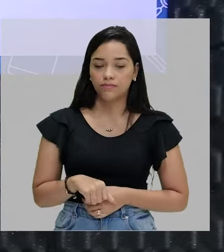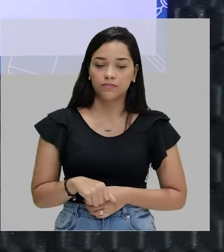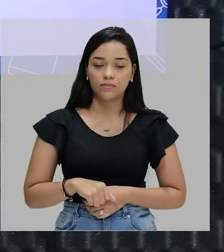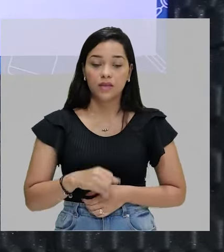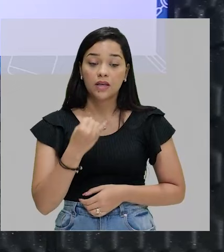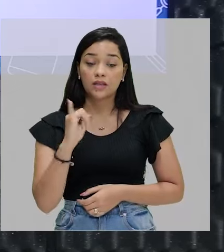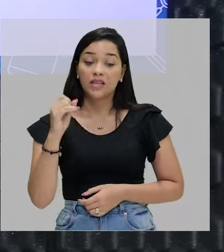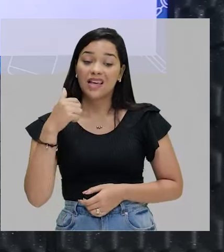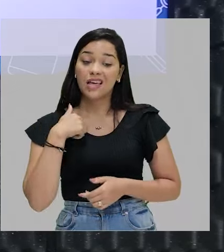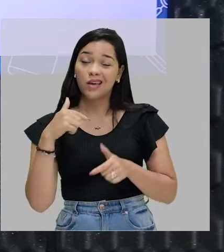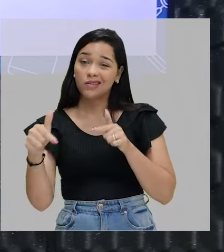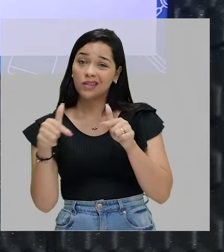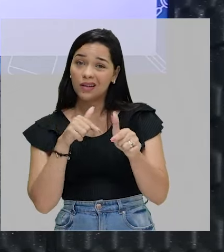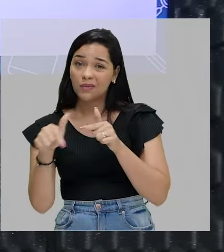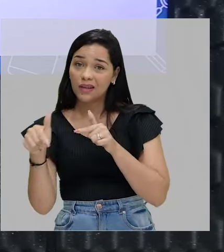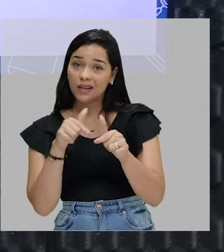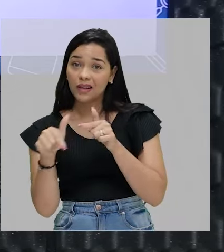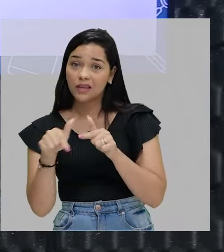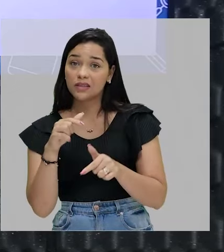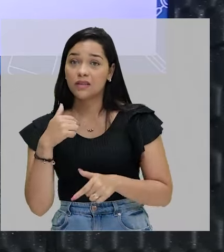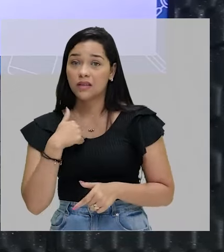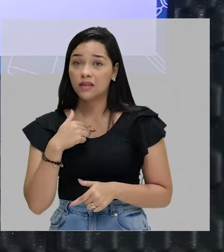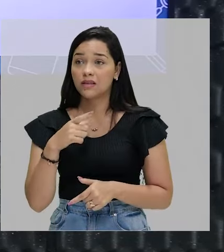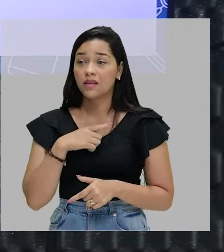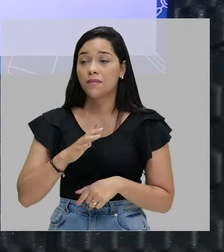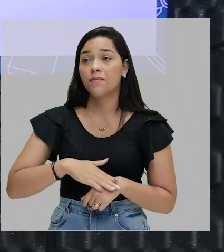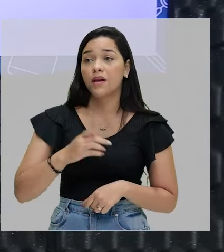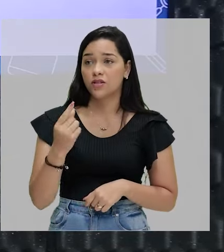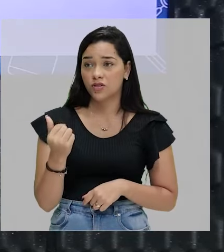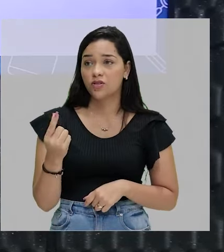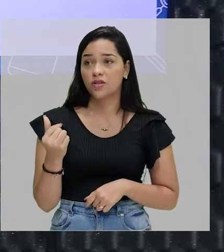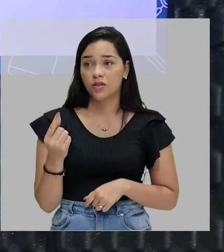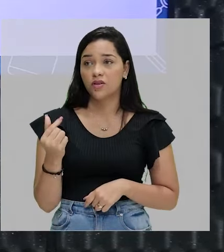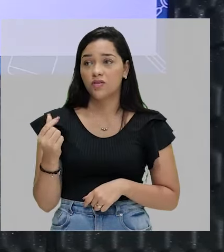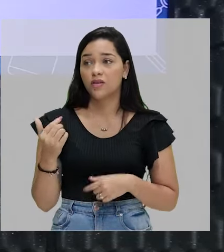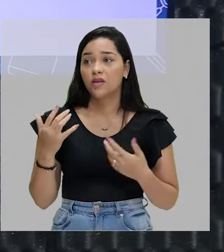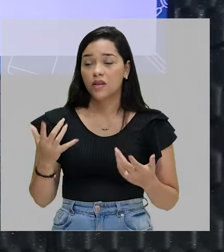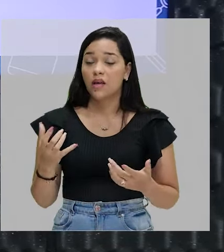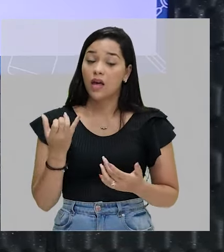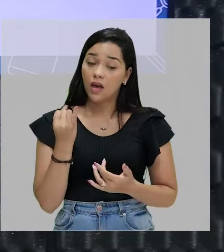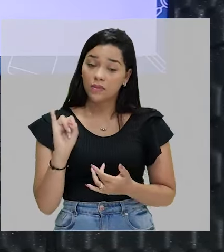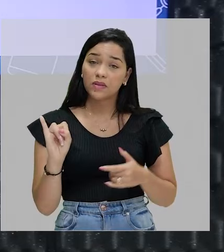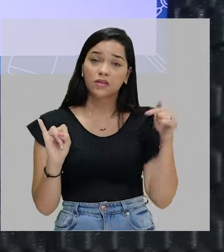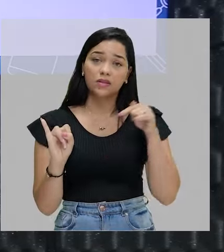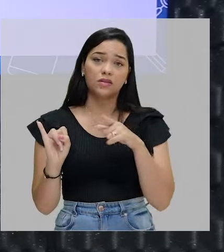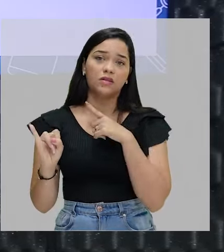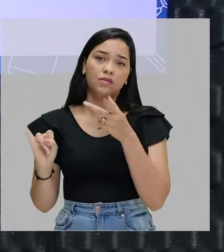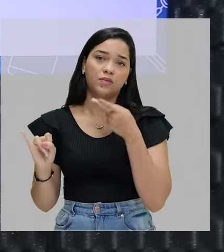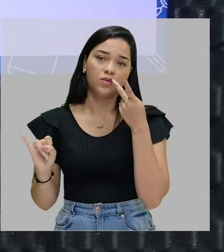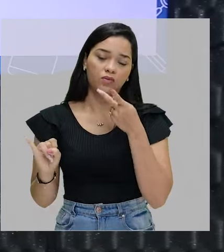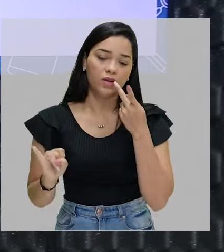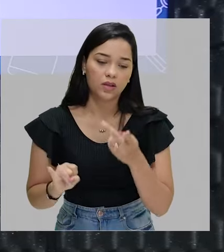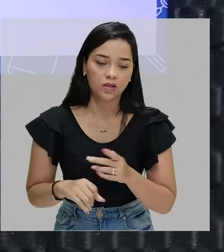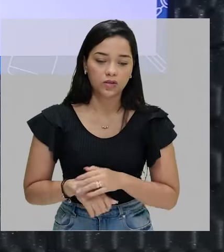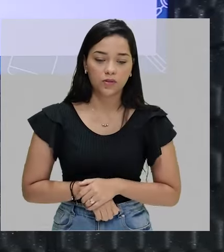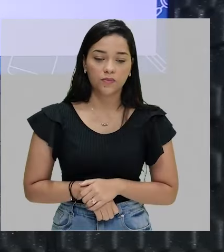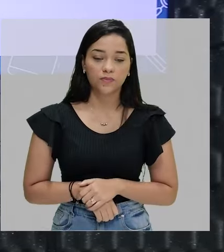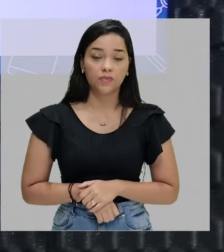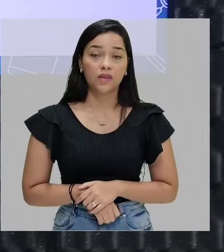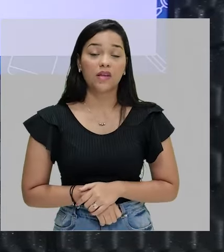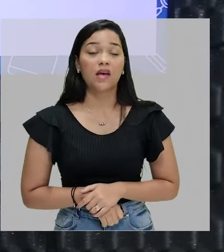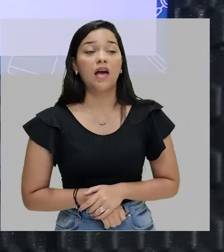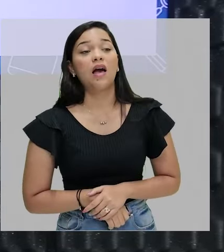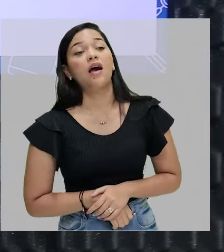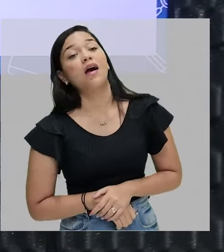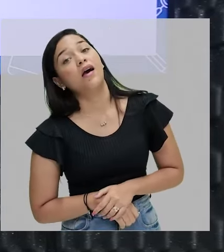Se eu trabalhasse, eu ganharia mais dinheiro. Então, é uma condição aqui do falante. Quando eu